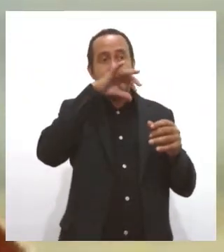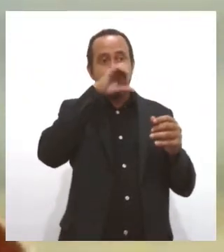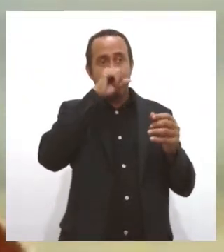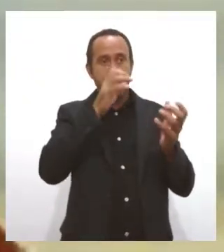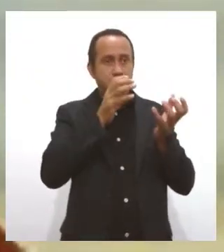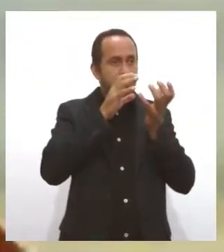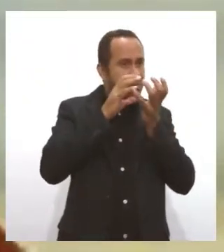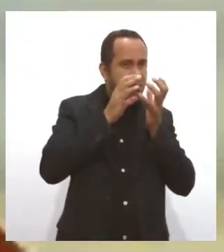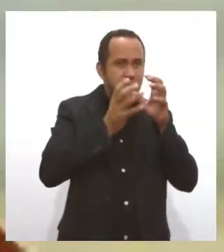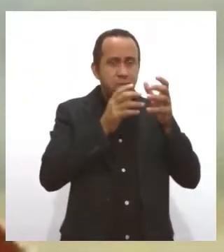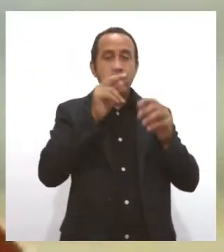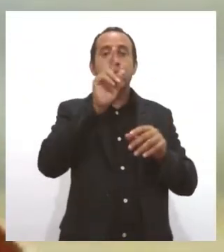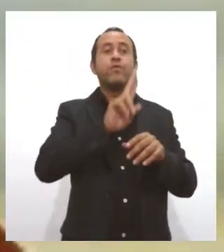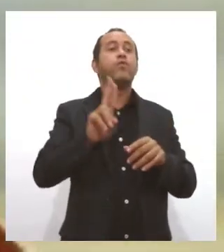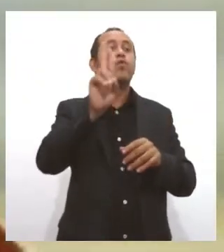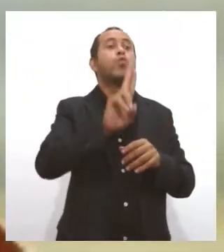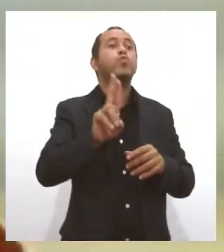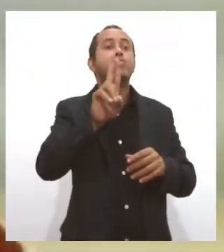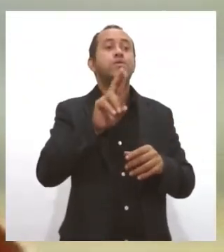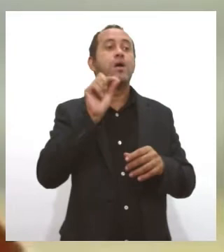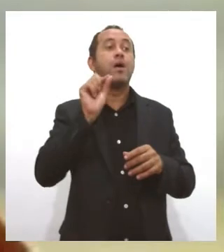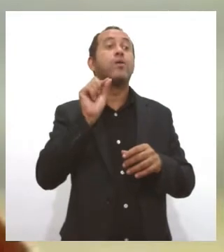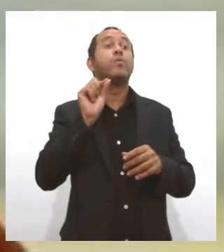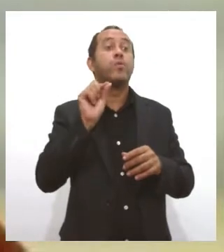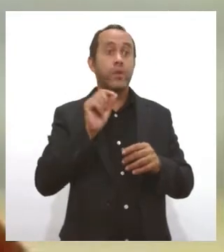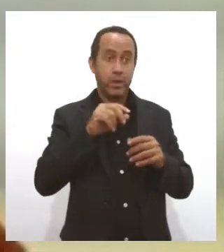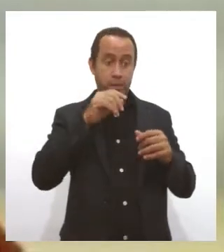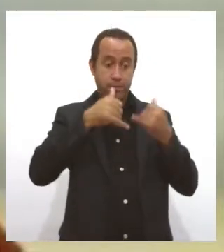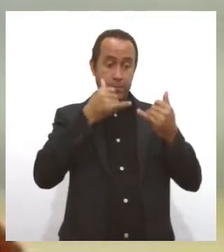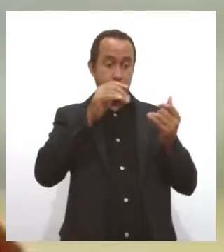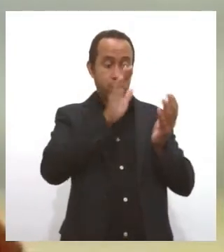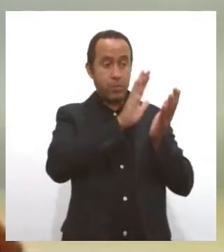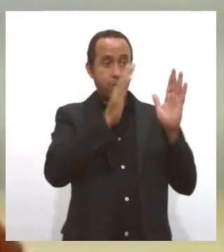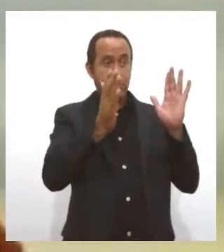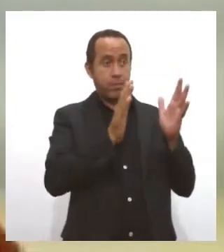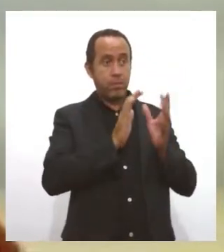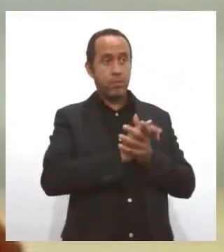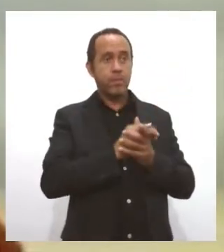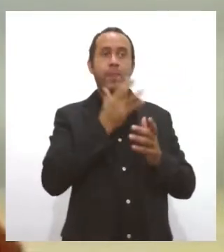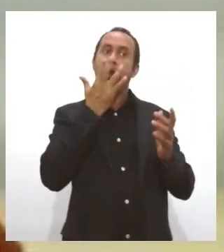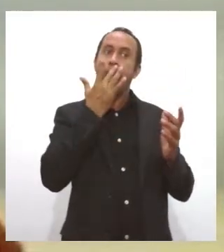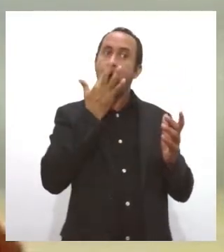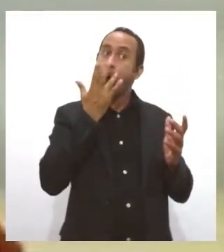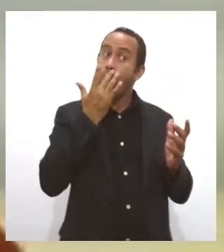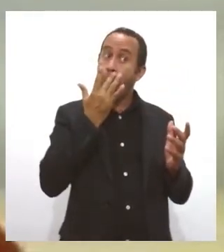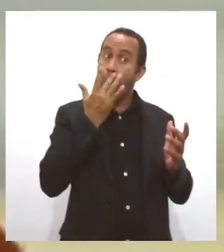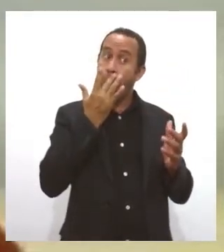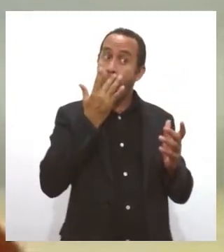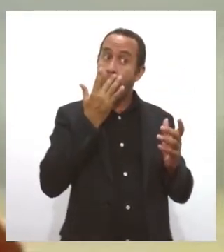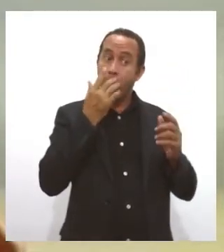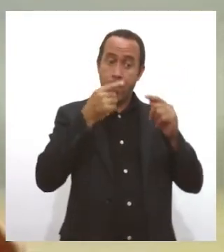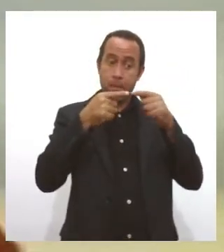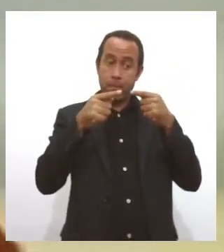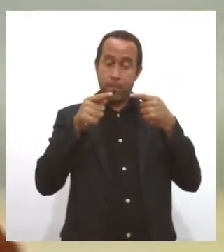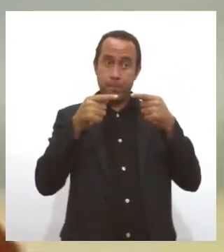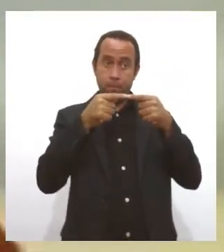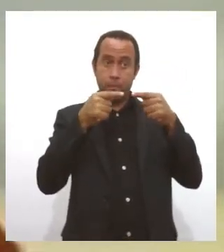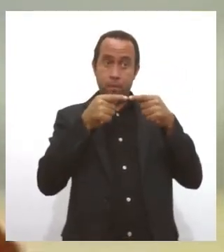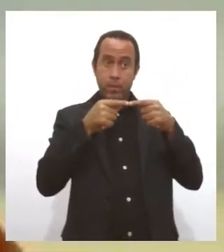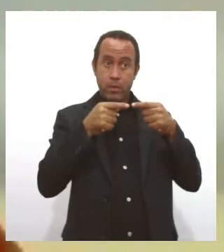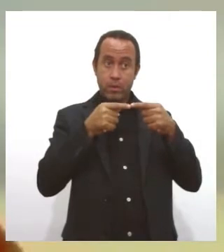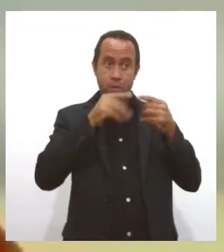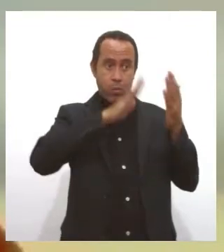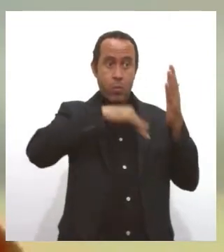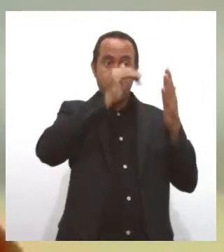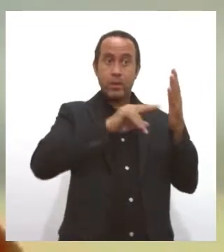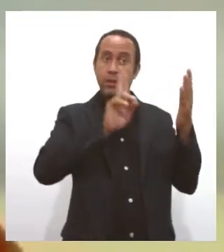usado ali naquele brinquedo. Porque a cor é de acordo com o quê? Com a tinta que